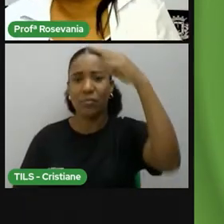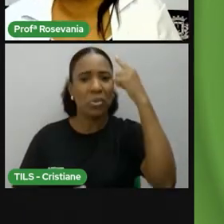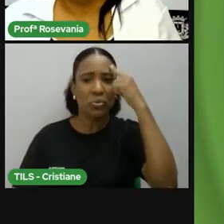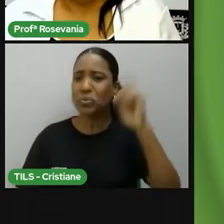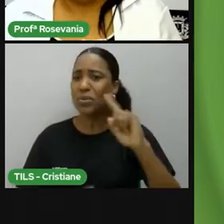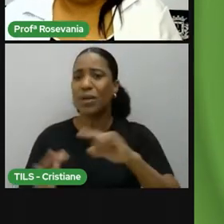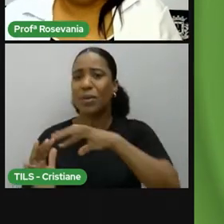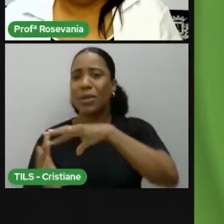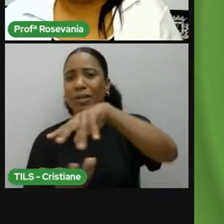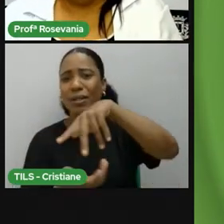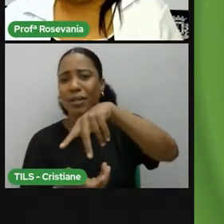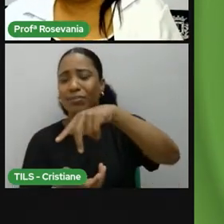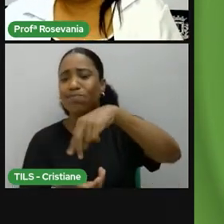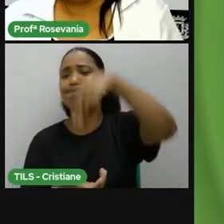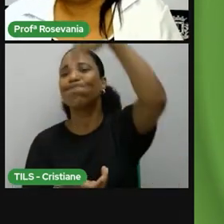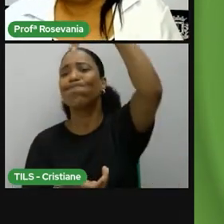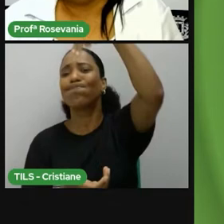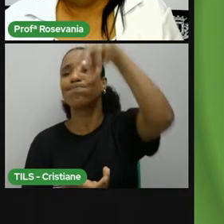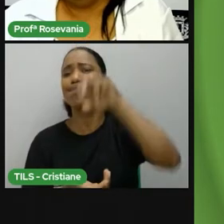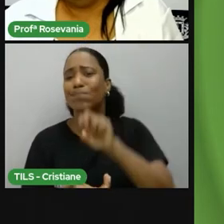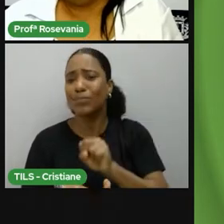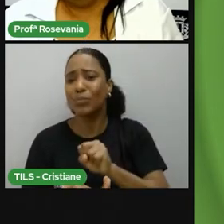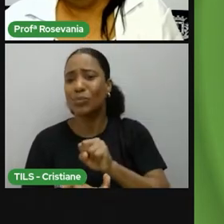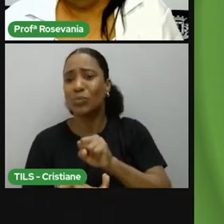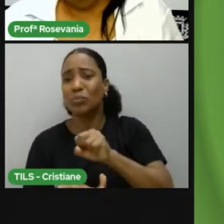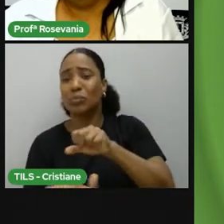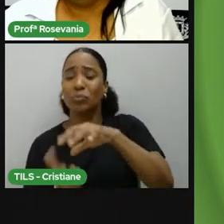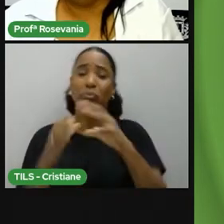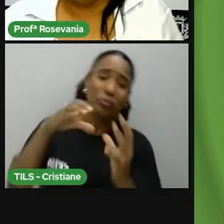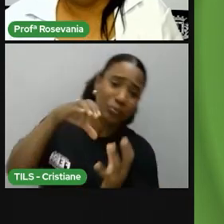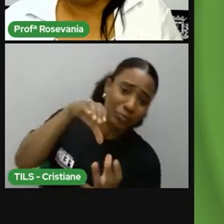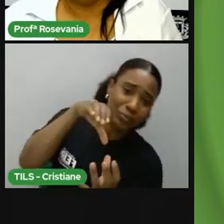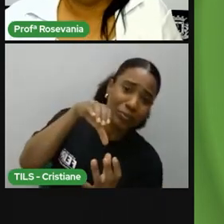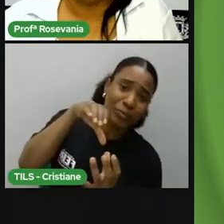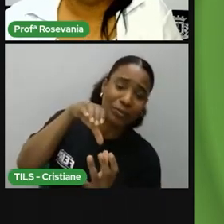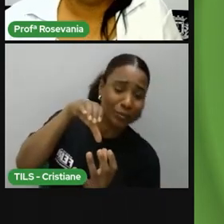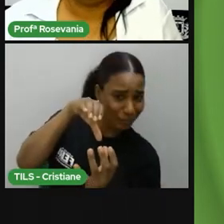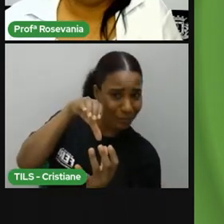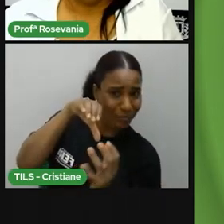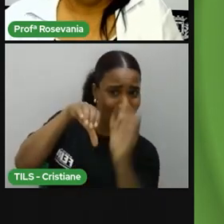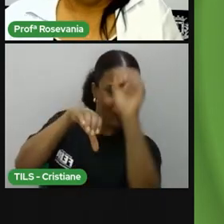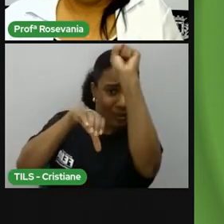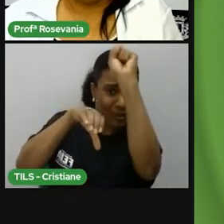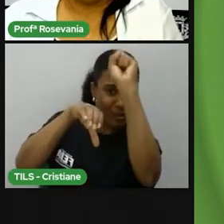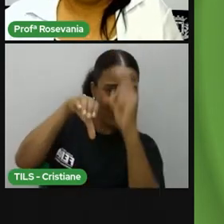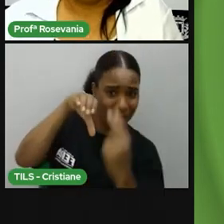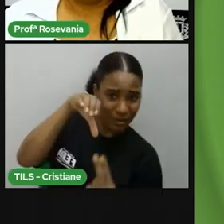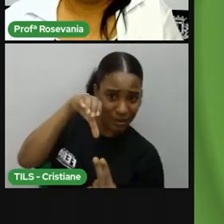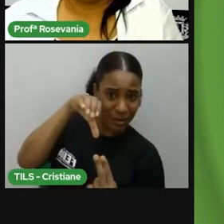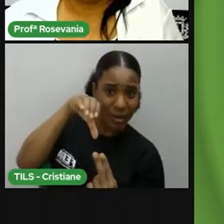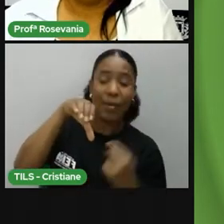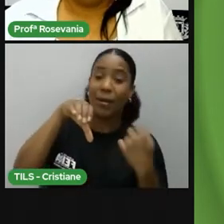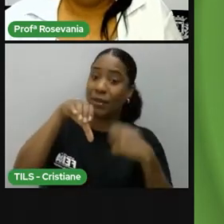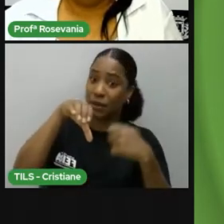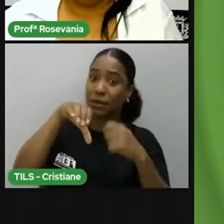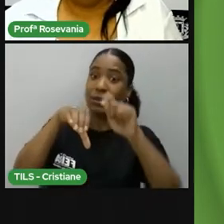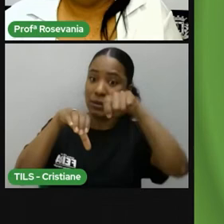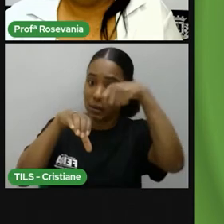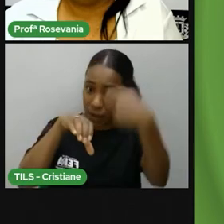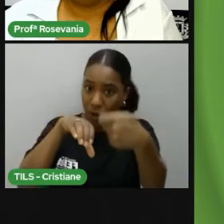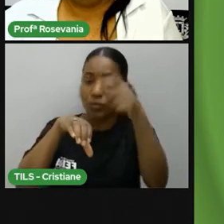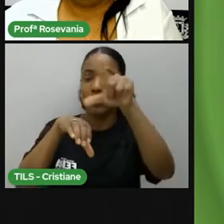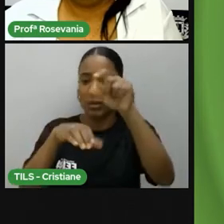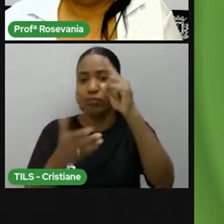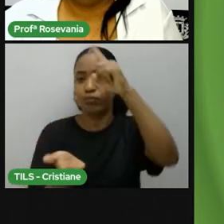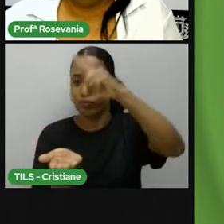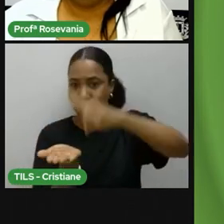que é para baixo, mas a gente precisa de algum ponto, né, de algum norte para estudar, e aí o que é que acontece? Convencionou